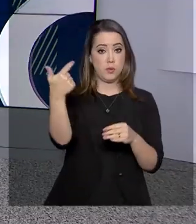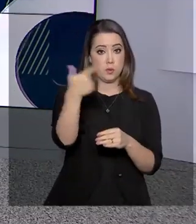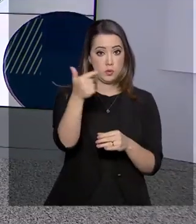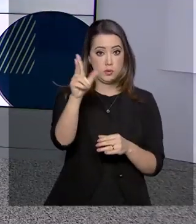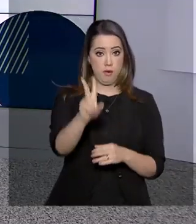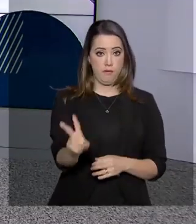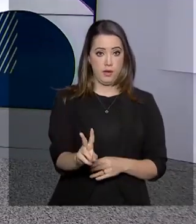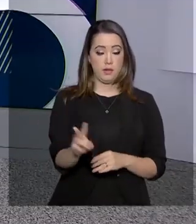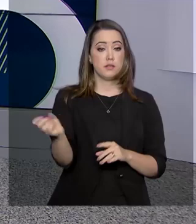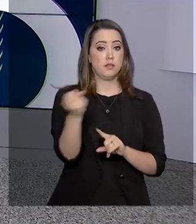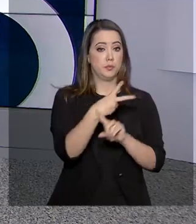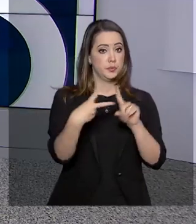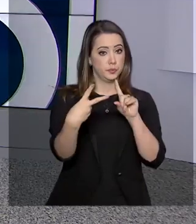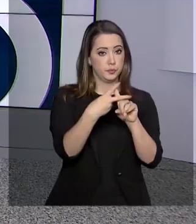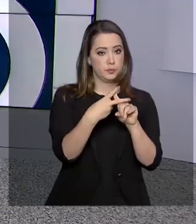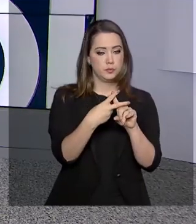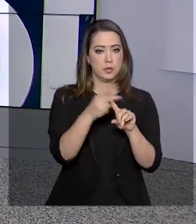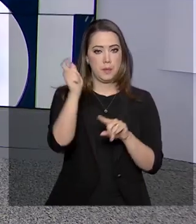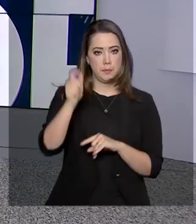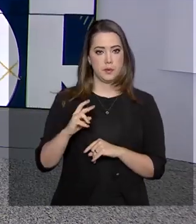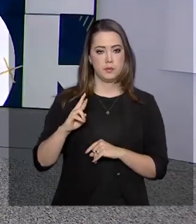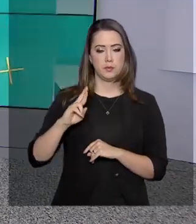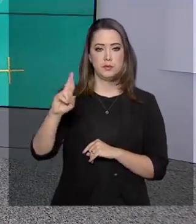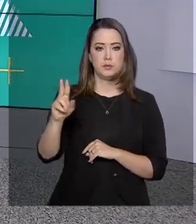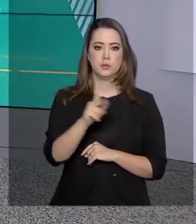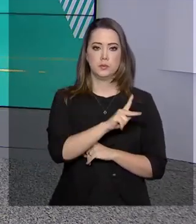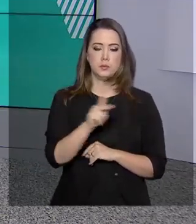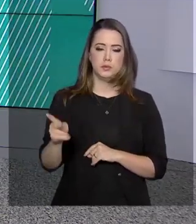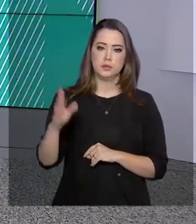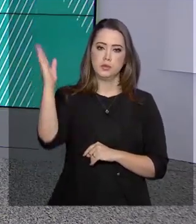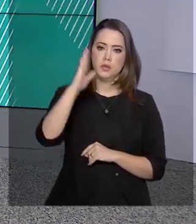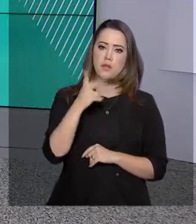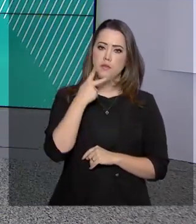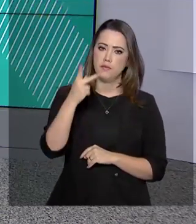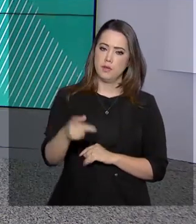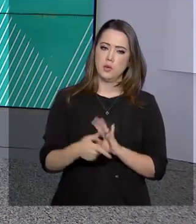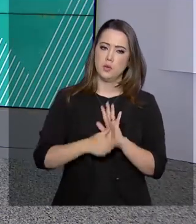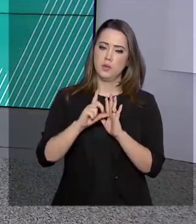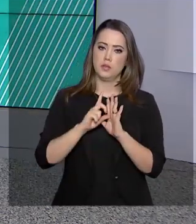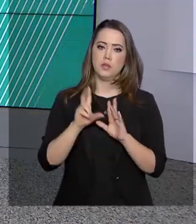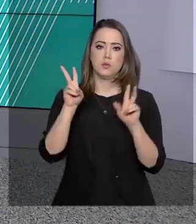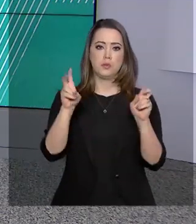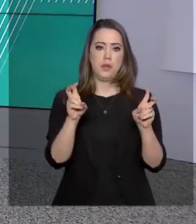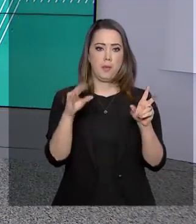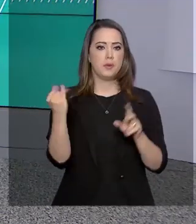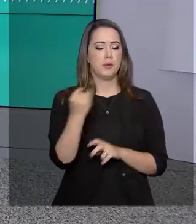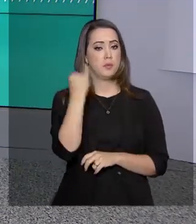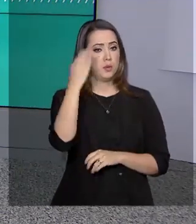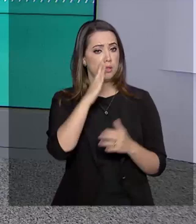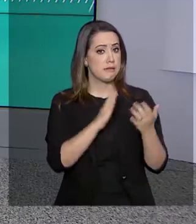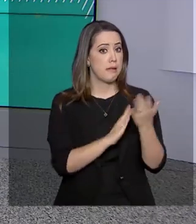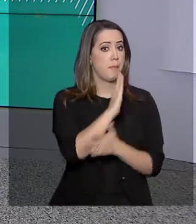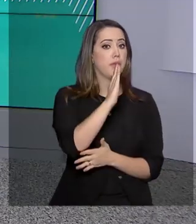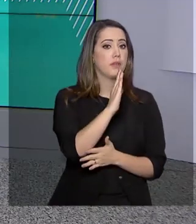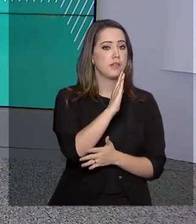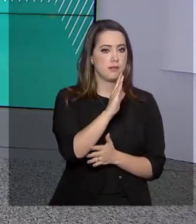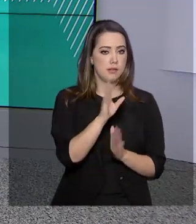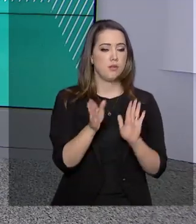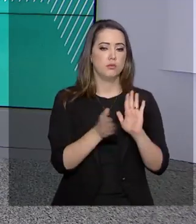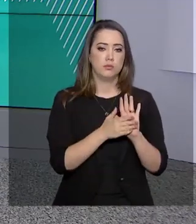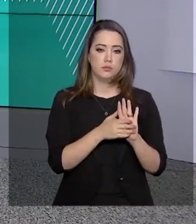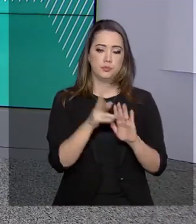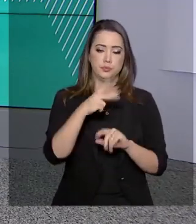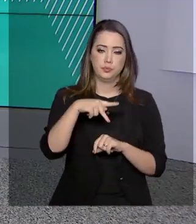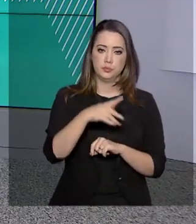turno da nova Previdência. O porta-voz da Presidência da República falou agora há pouco sobre a importância da aprovação da proposta